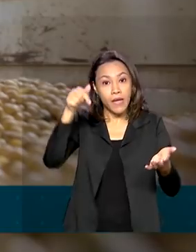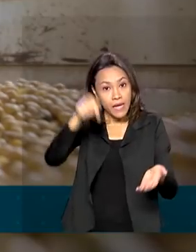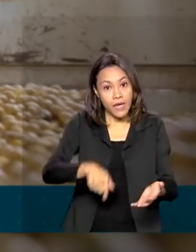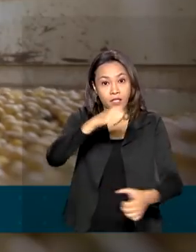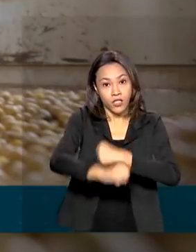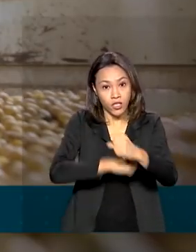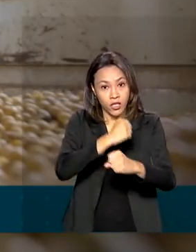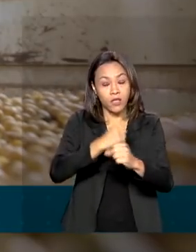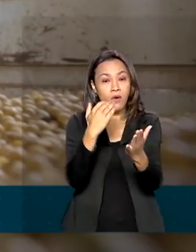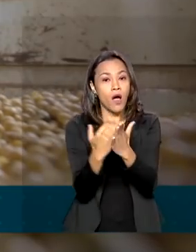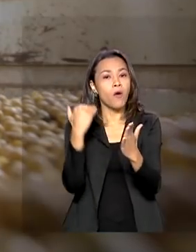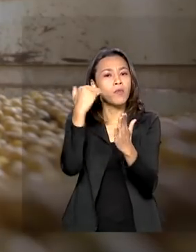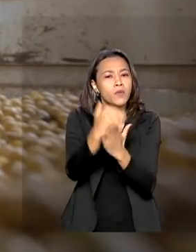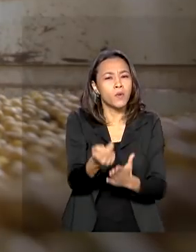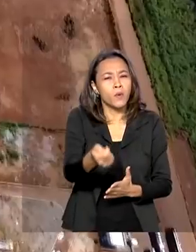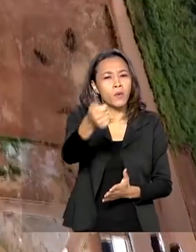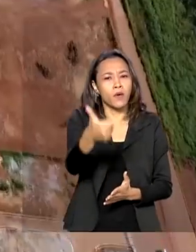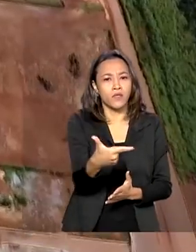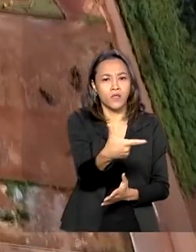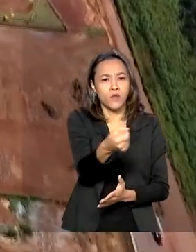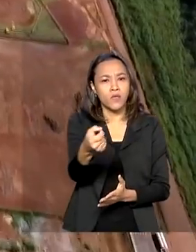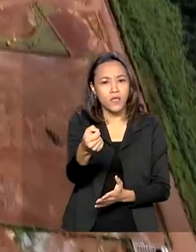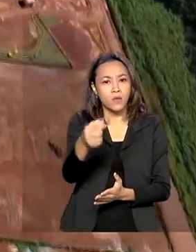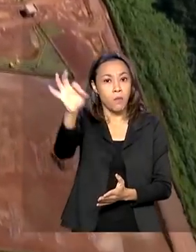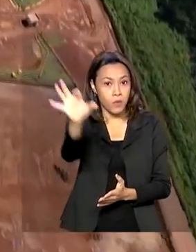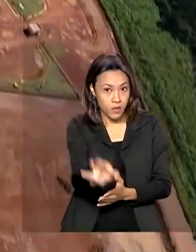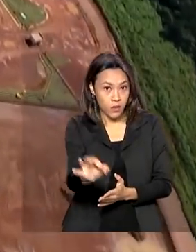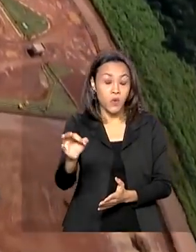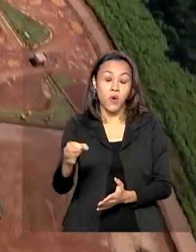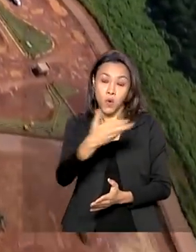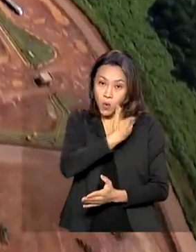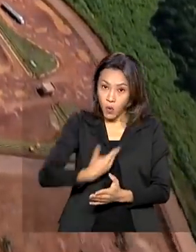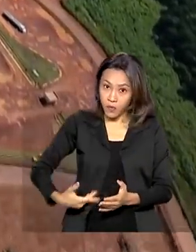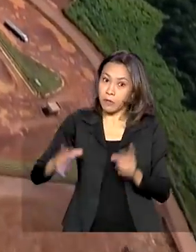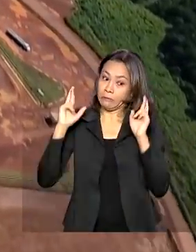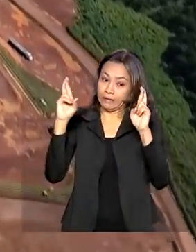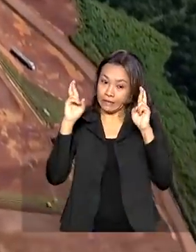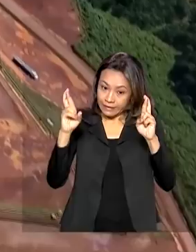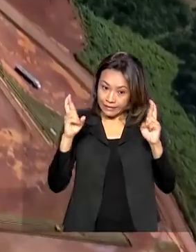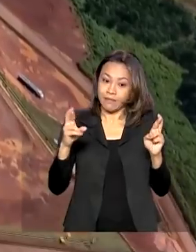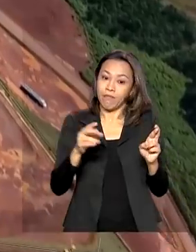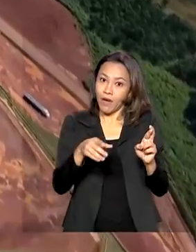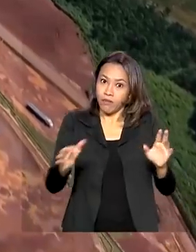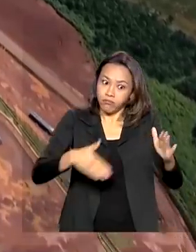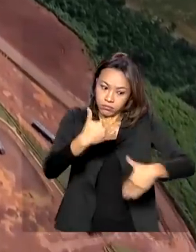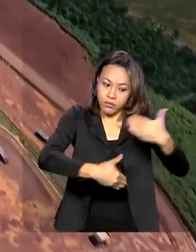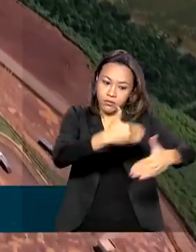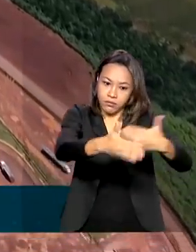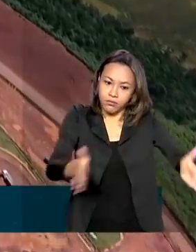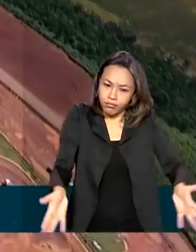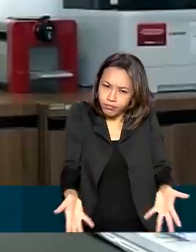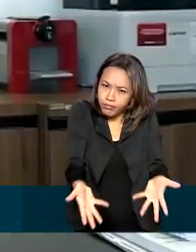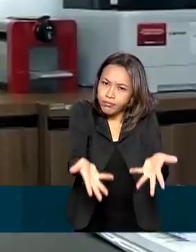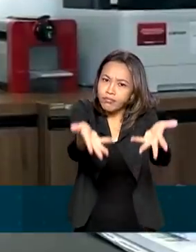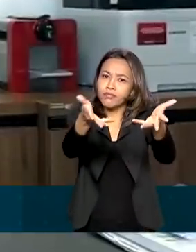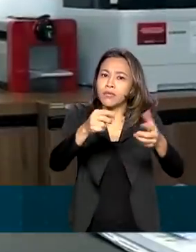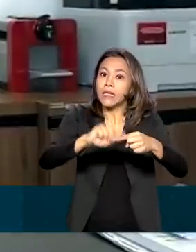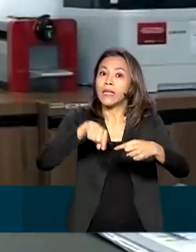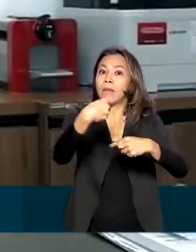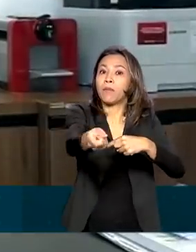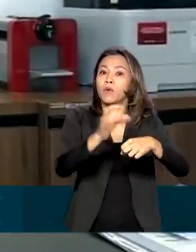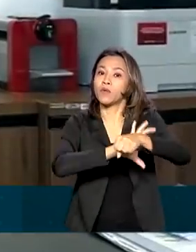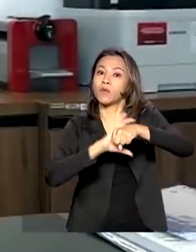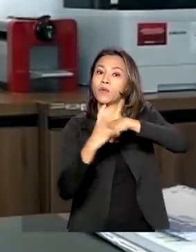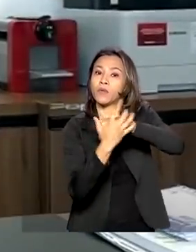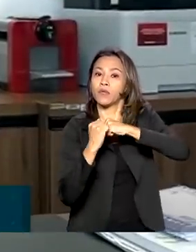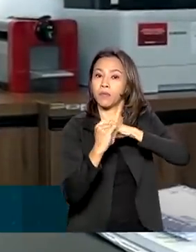aumentou em quase 200%. O governo aposta na medida para gerar crescimento pós-pandemia no Centro-Oeste. Apesar dos